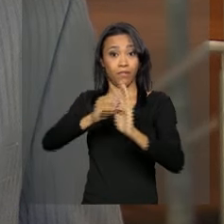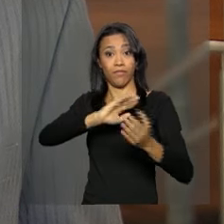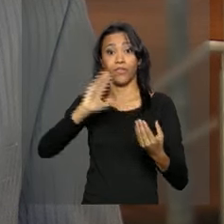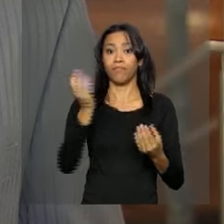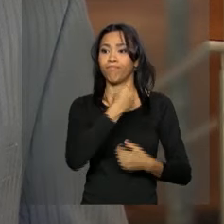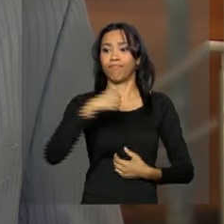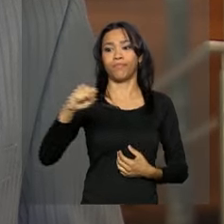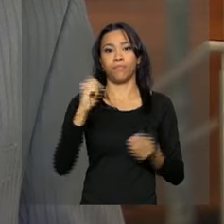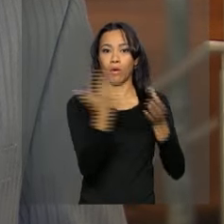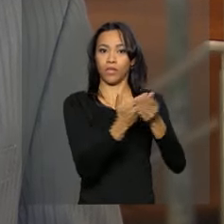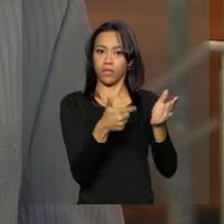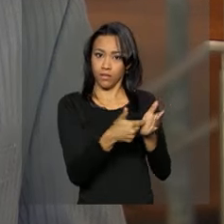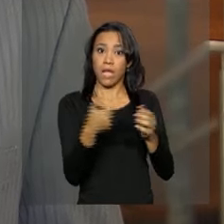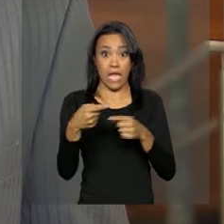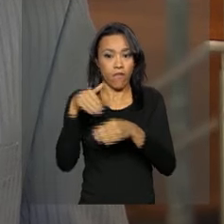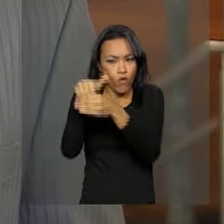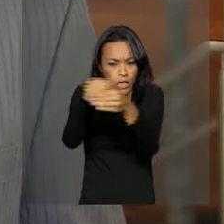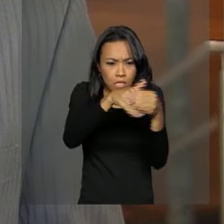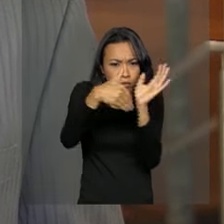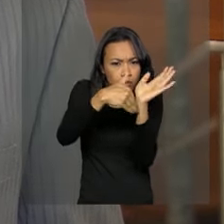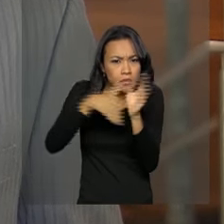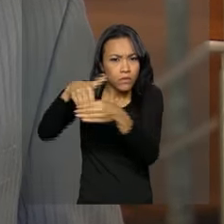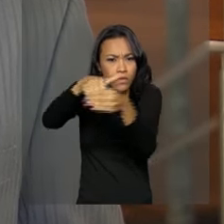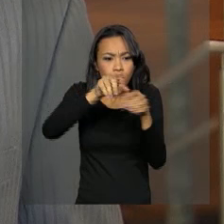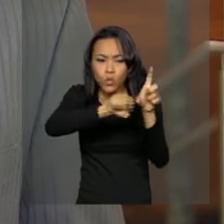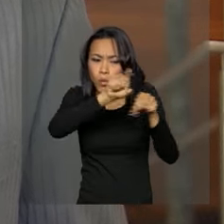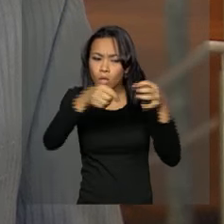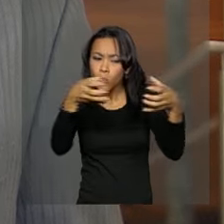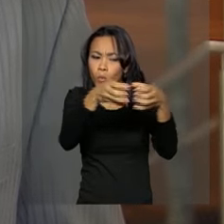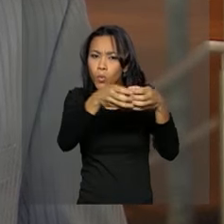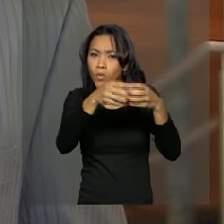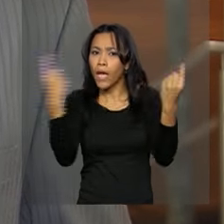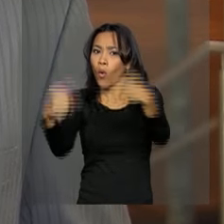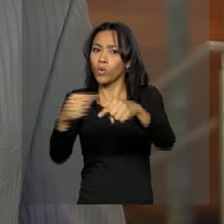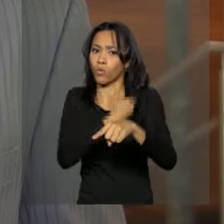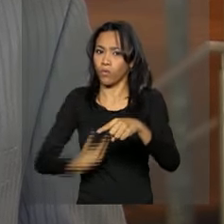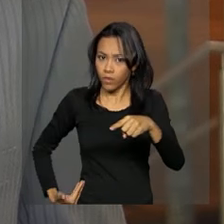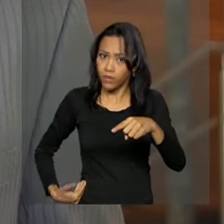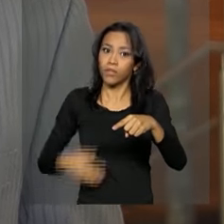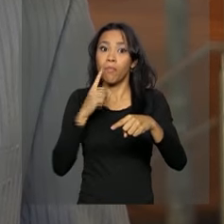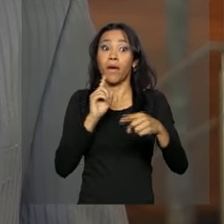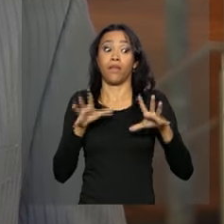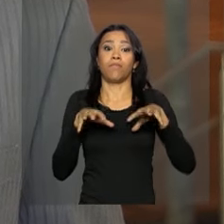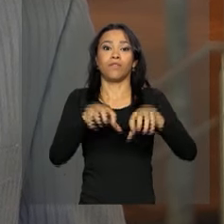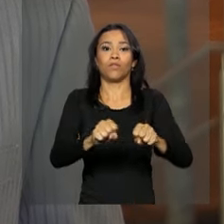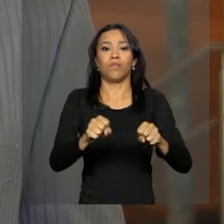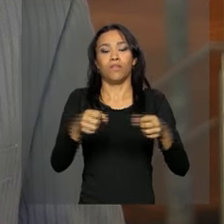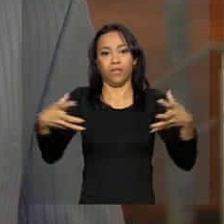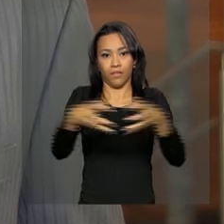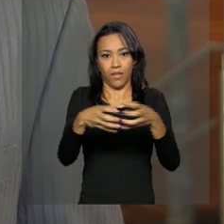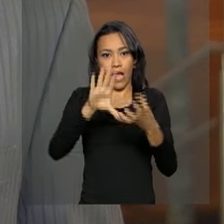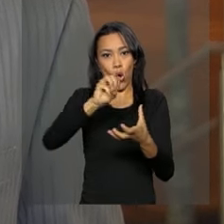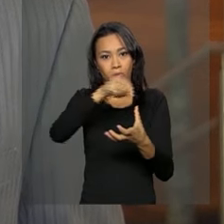Naquele mês, Cunha promoveu uma votação secreta em que elegeu uma chapa de oposição para ocupar a maioria das vagas da comissão, mas o STF